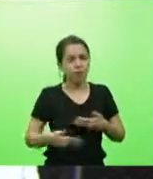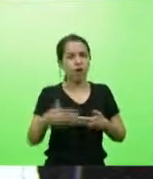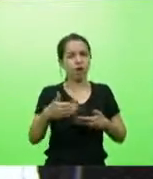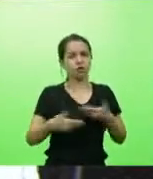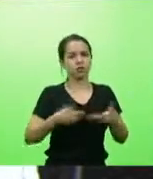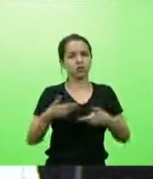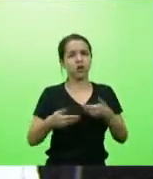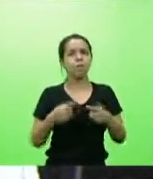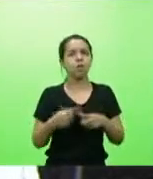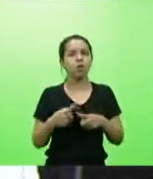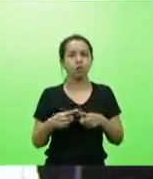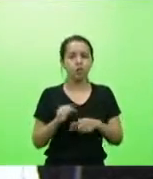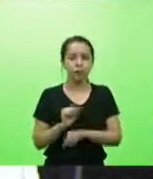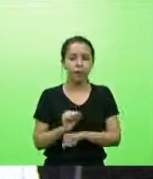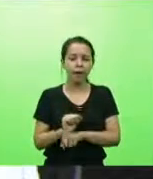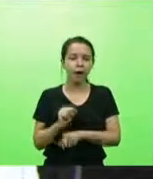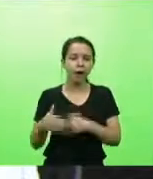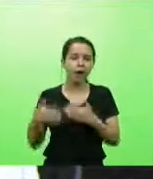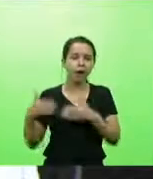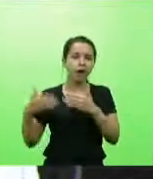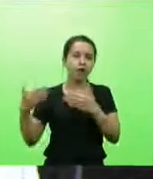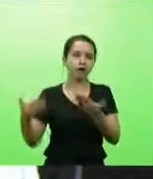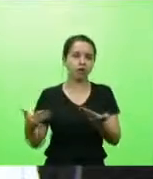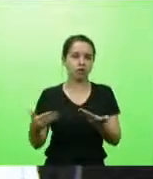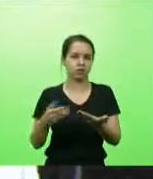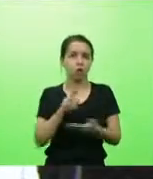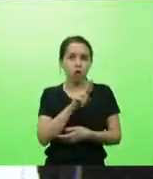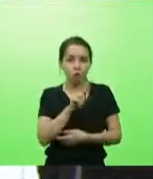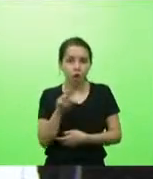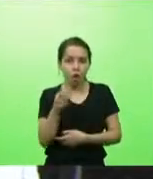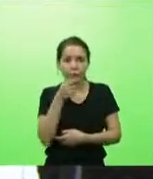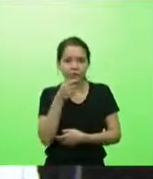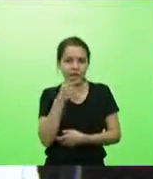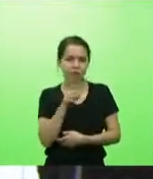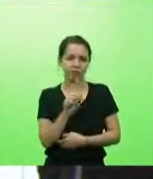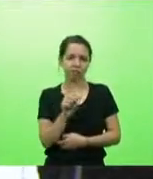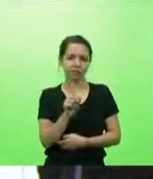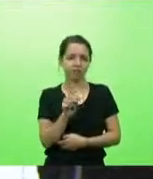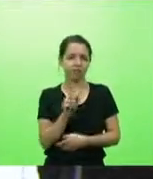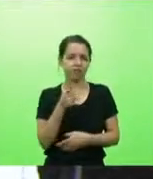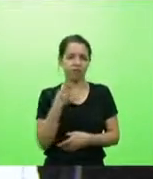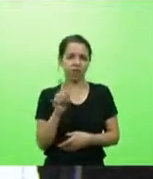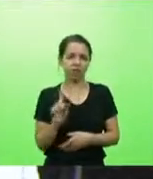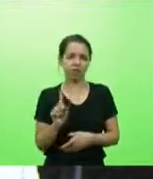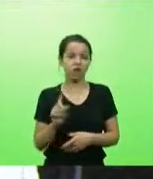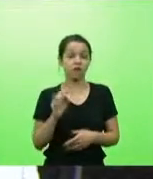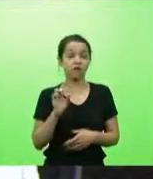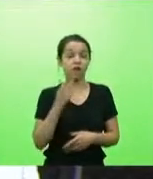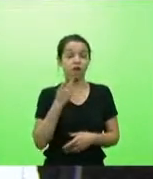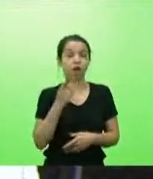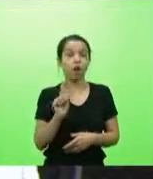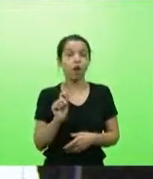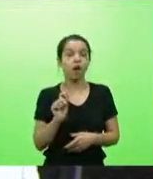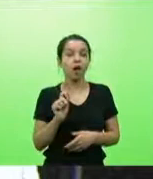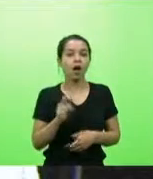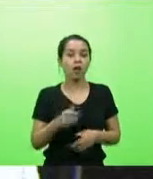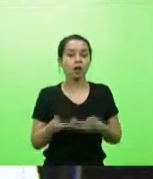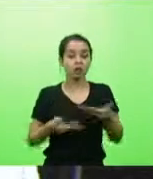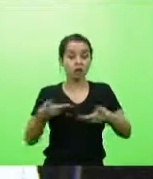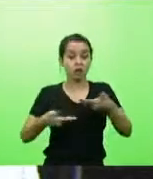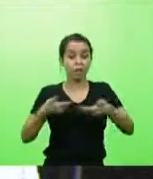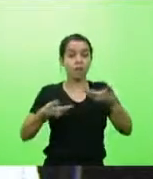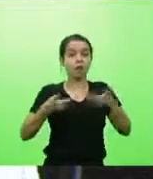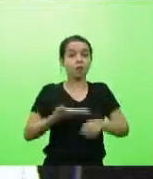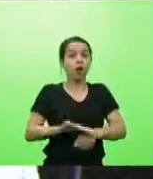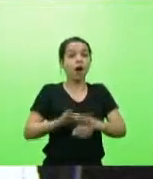vai deixar evoluir? isso que nós estamos falando aqui? Nem estou falando de medicamento aqui. Então, nós estamos falando de tratamento precoce, tratamento mais rápido, é começar